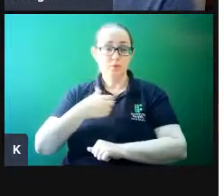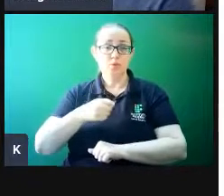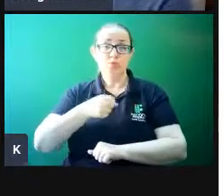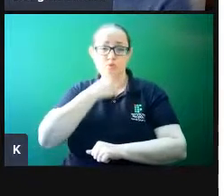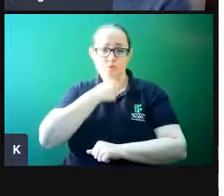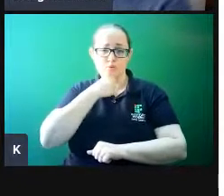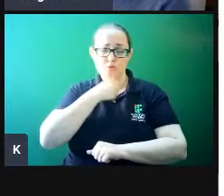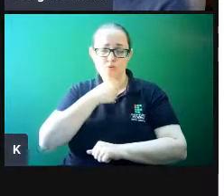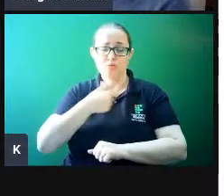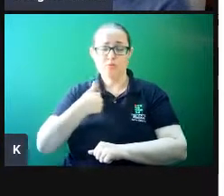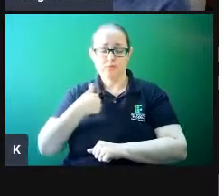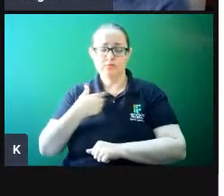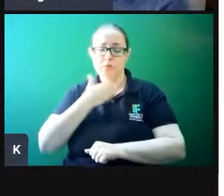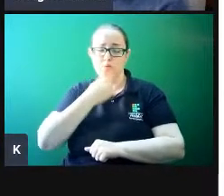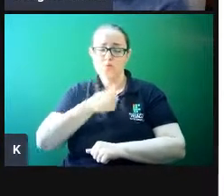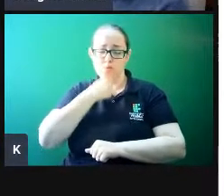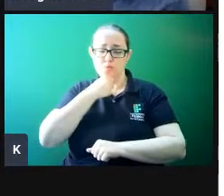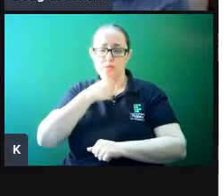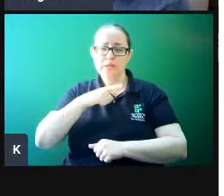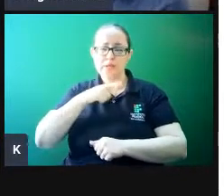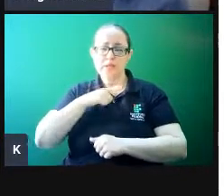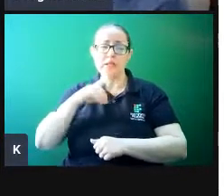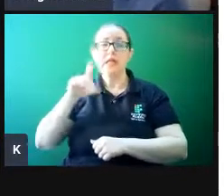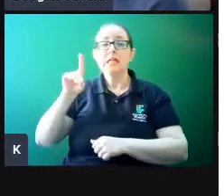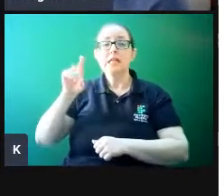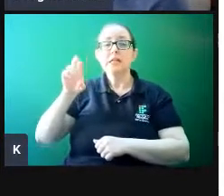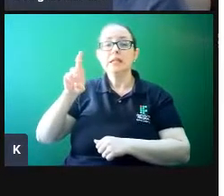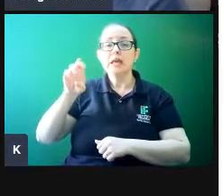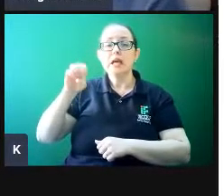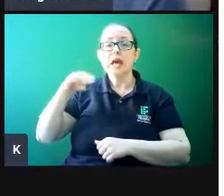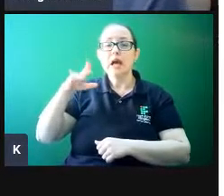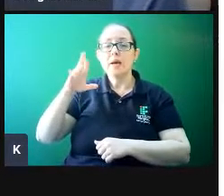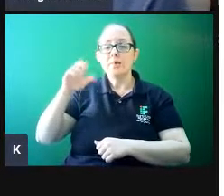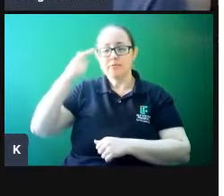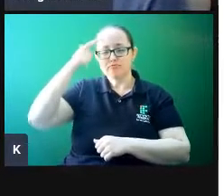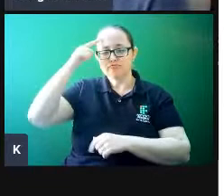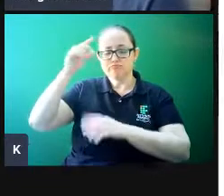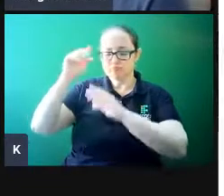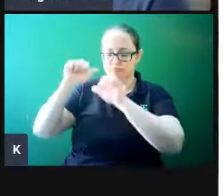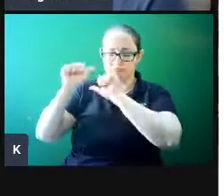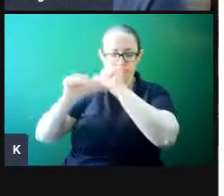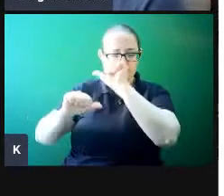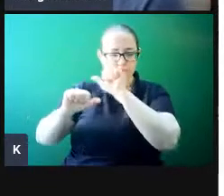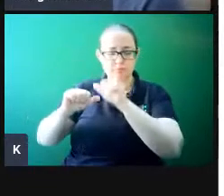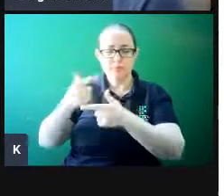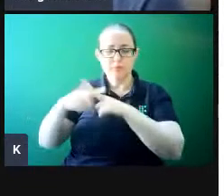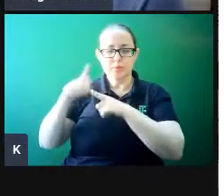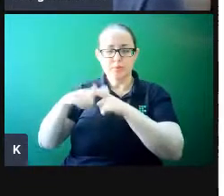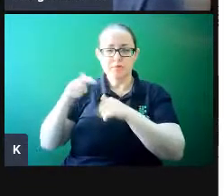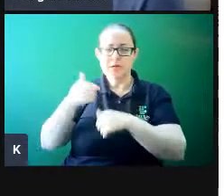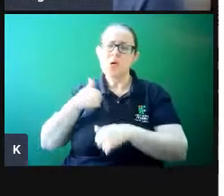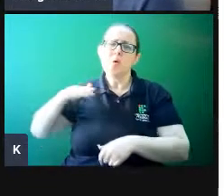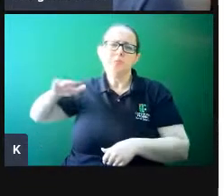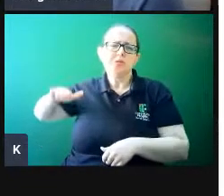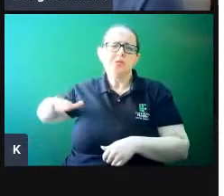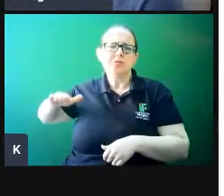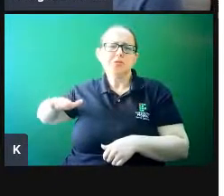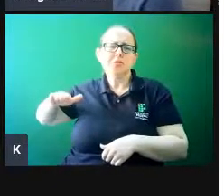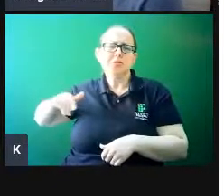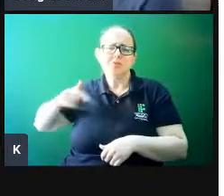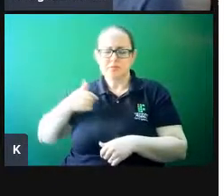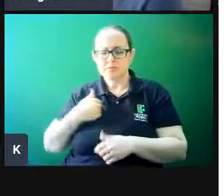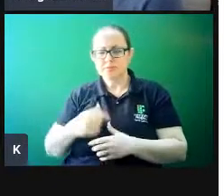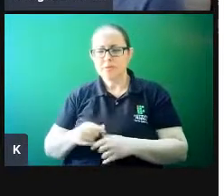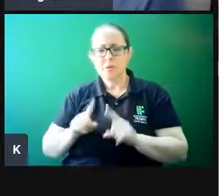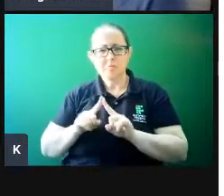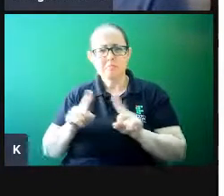não sei se vocês tiveram... Imagino que tiveram, um familiar que tenha sofrido AVC. E eu era pequeno, mas nos primeiros